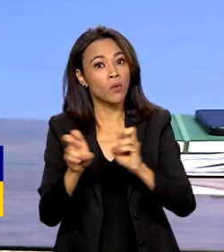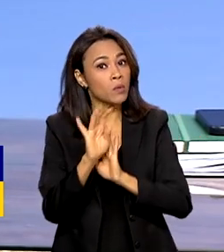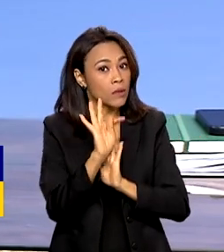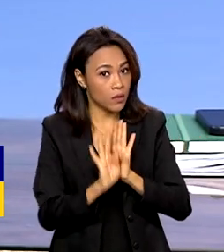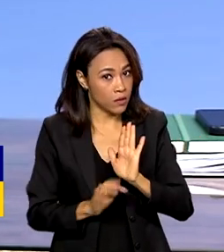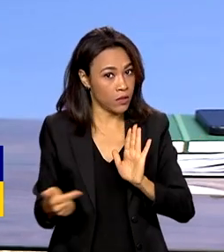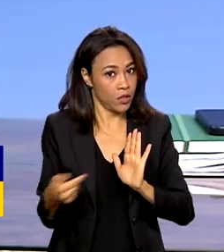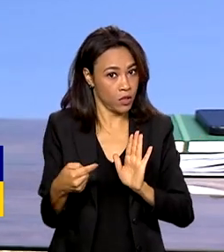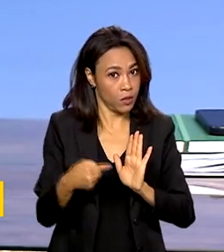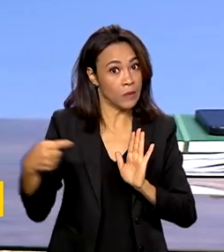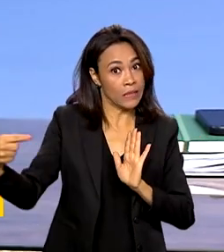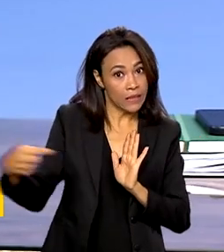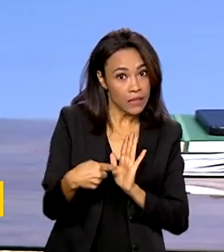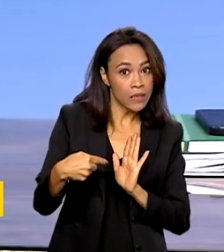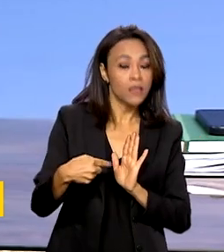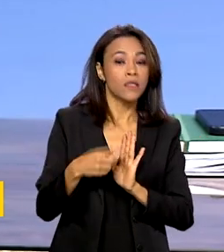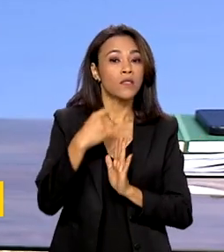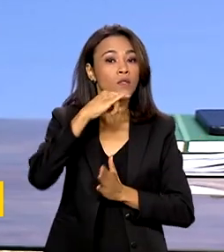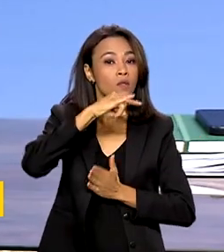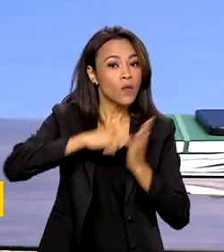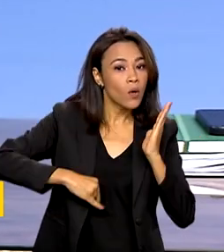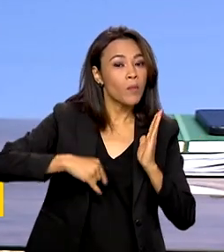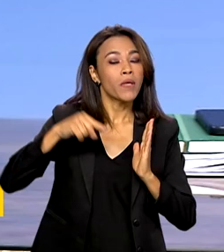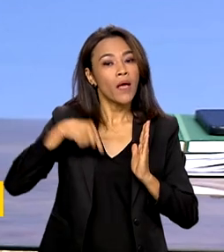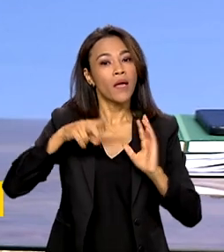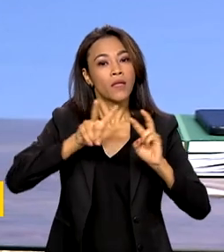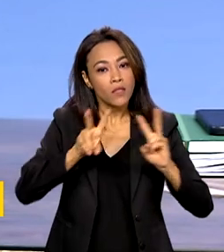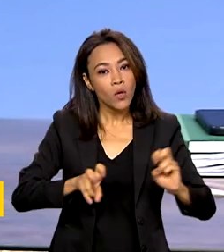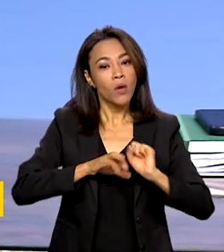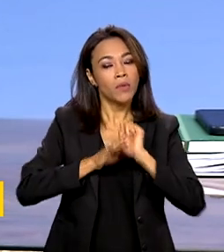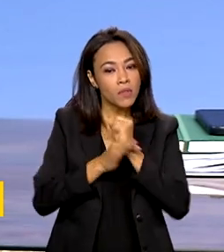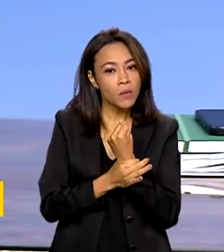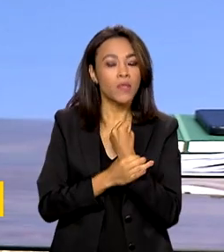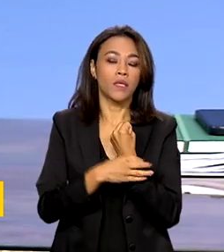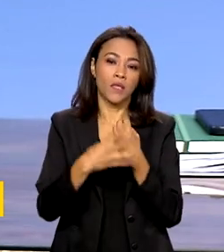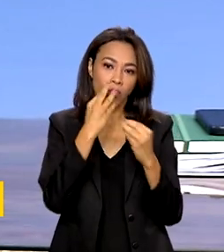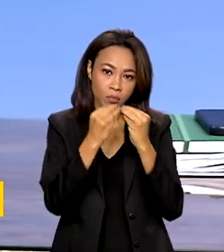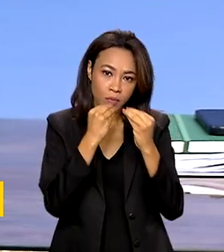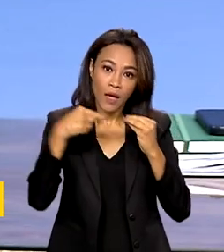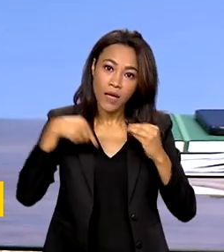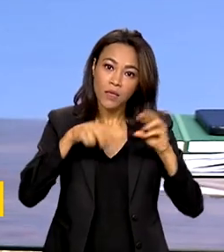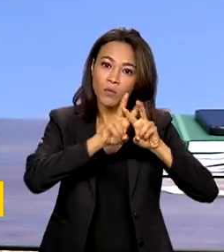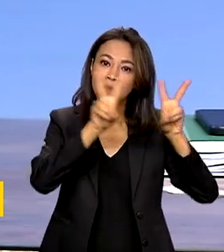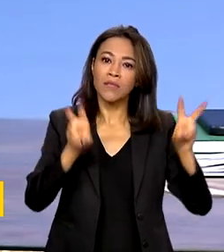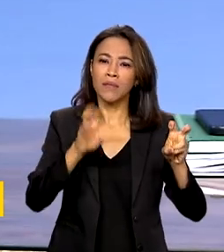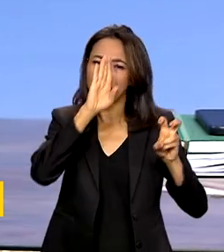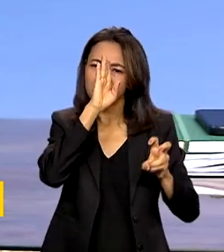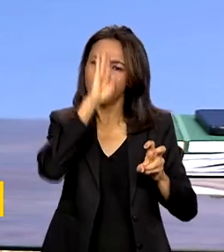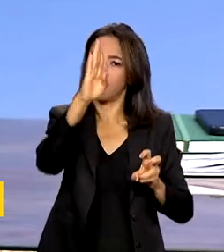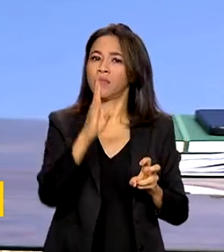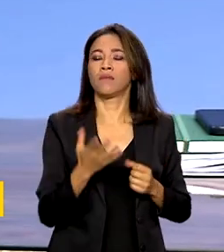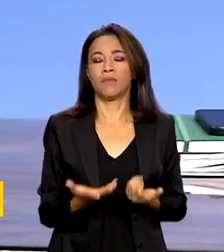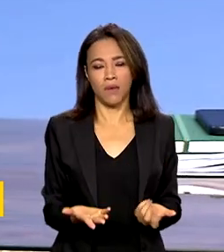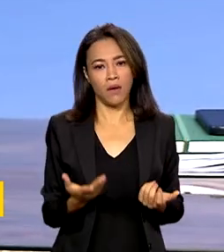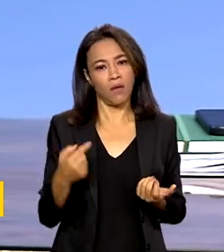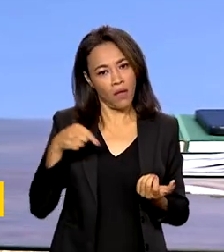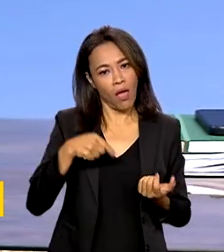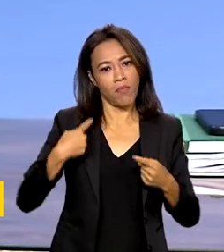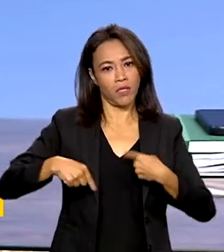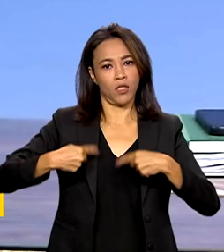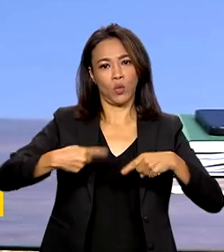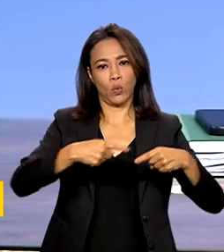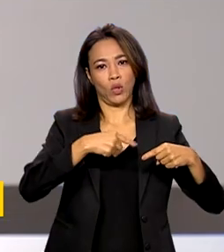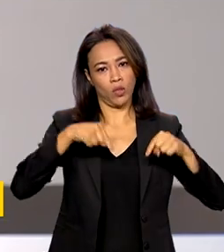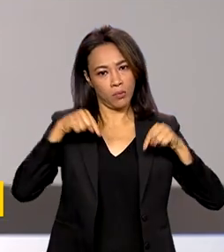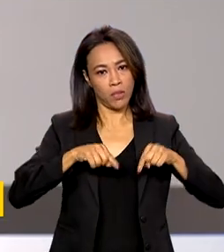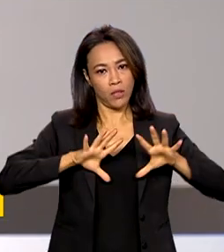ênfase desse documento deve ser, de fato, a questão da segurança alimentar, já que esse é o tema principal a ser discutido entre esses